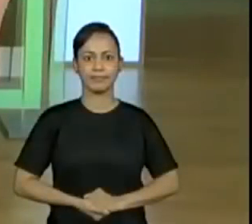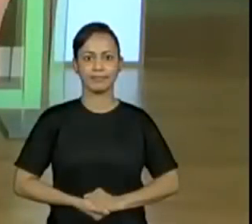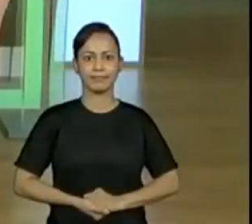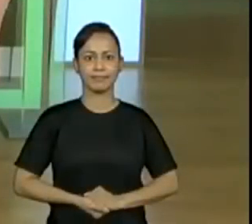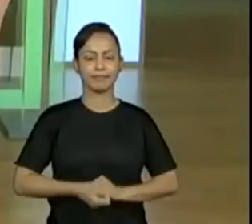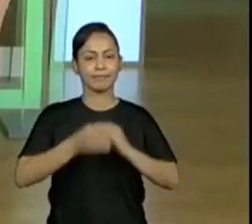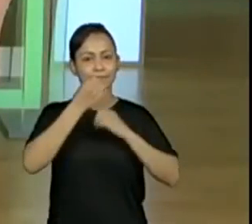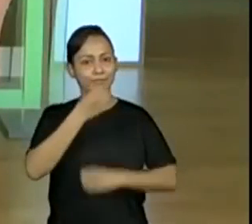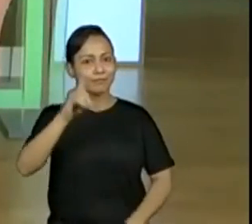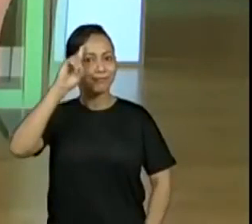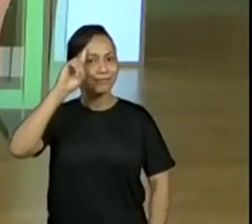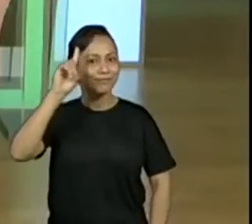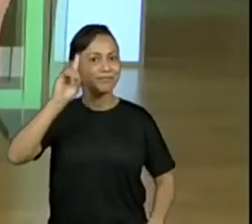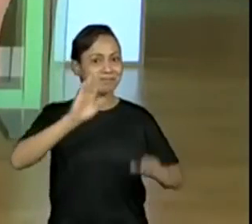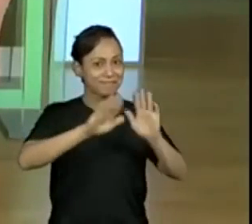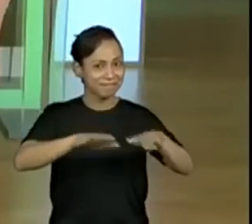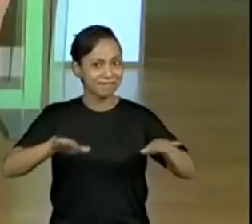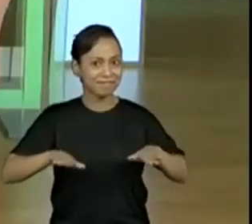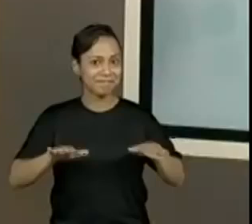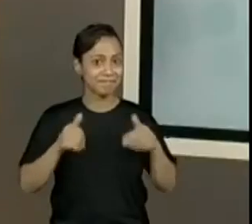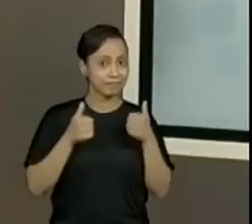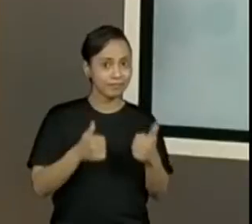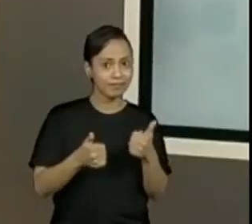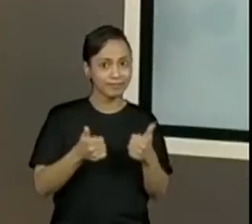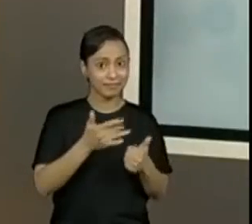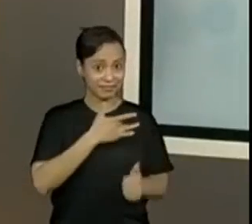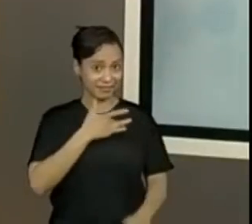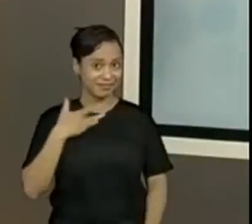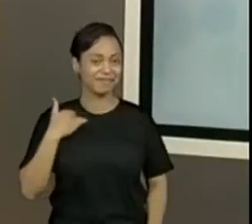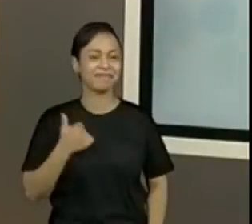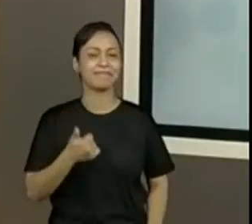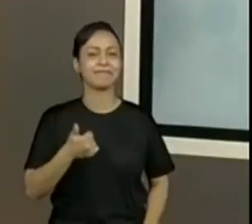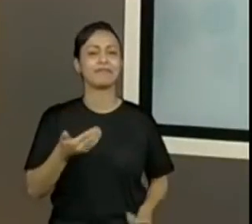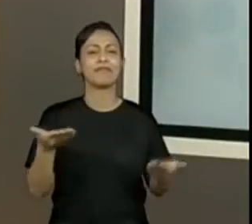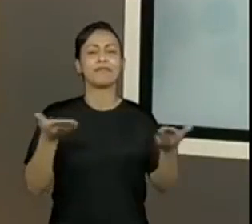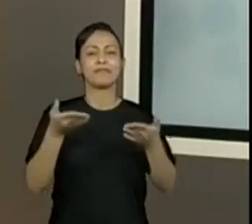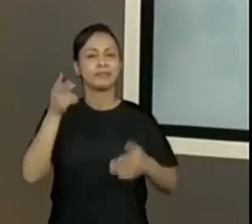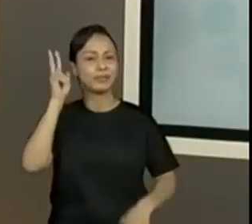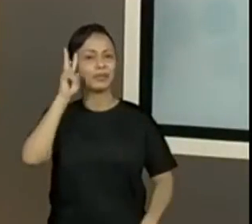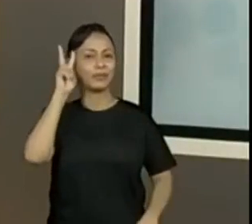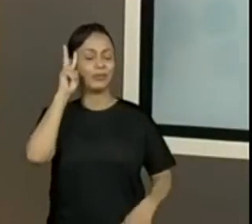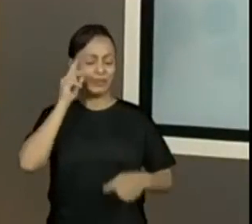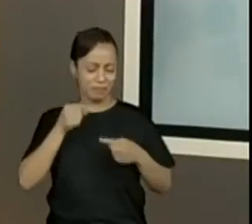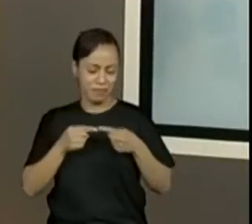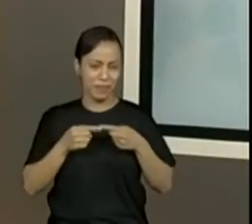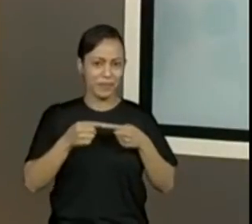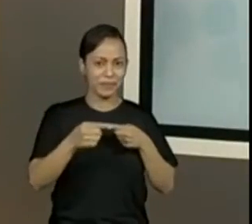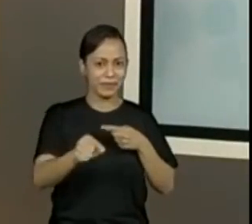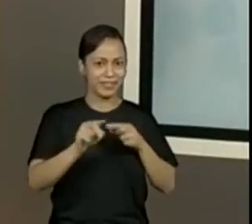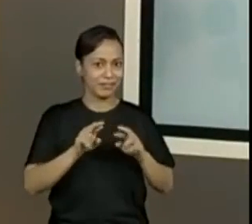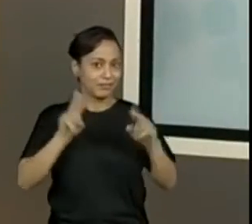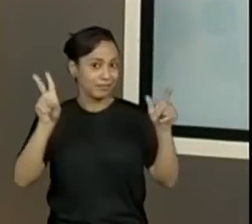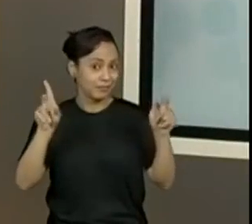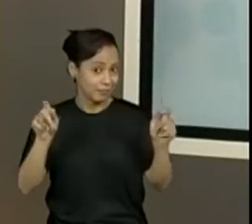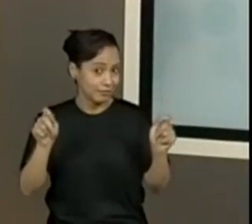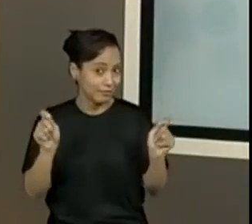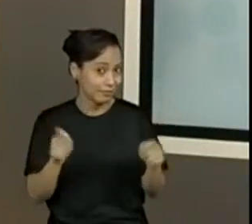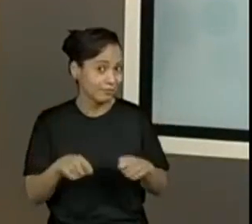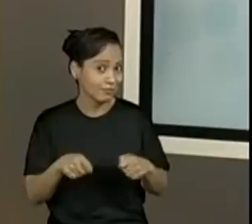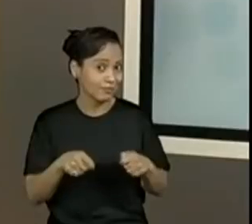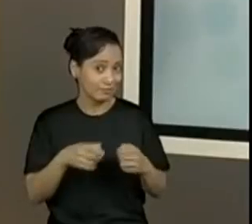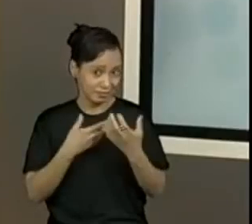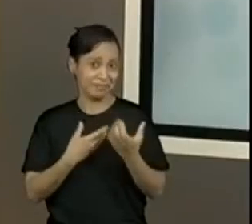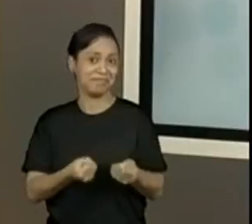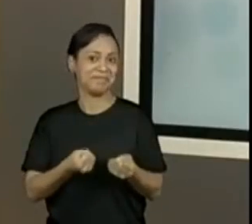Bom dia, crianças. Tudo bem? Vamos começar uma semana diferente? Vamos começar uma semana com